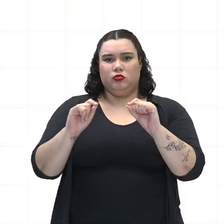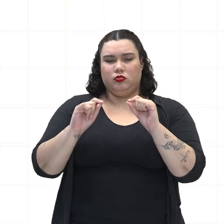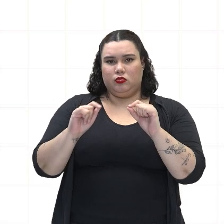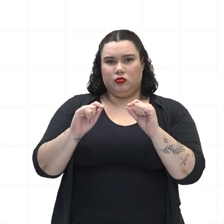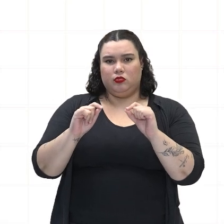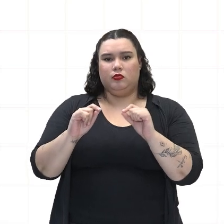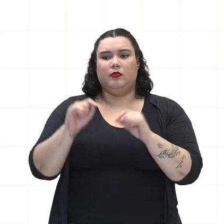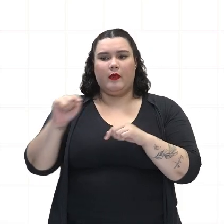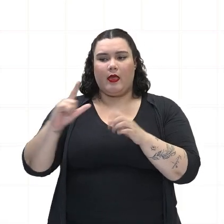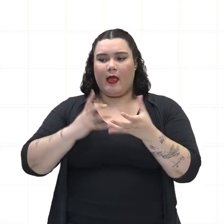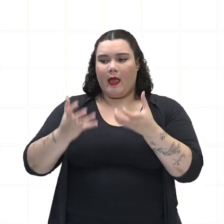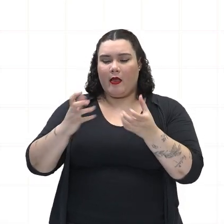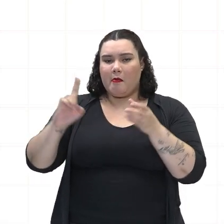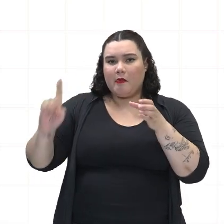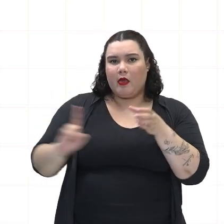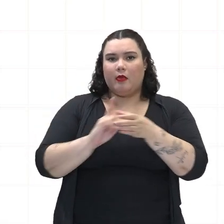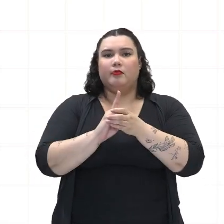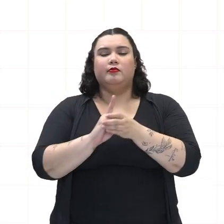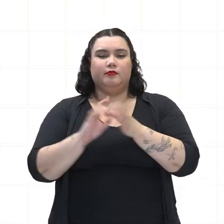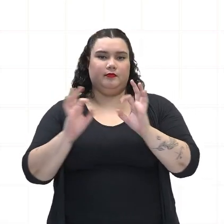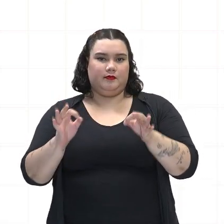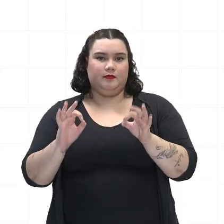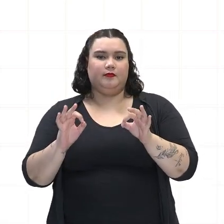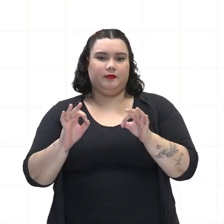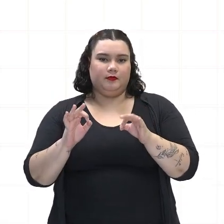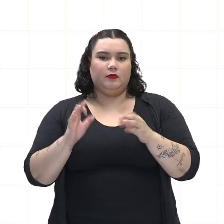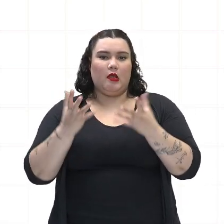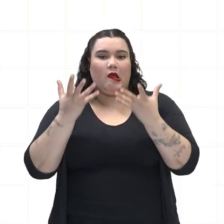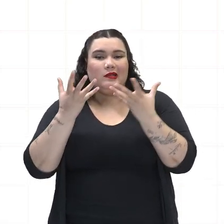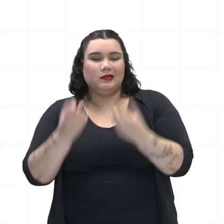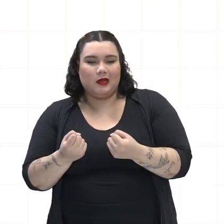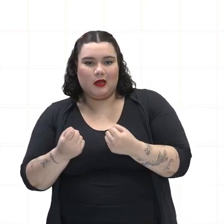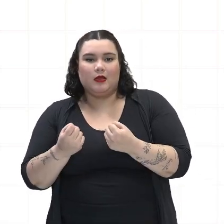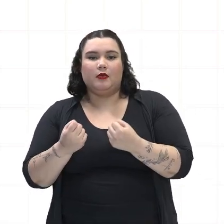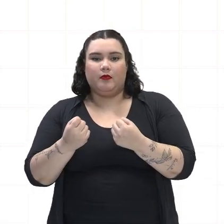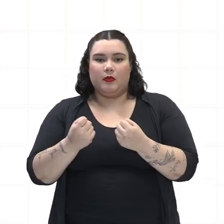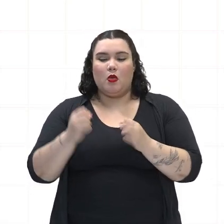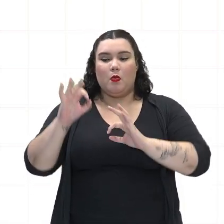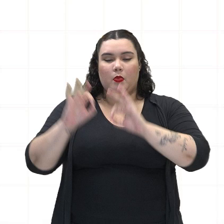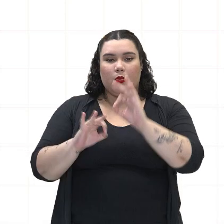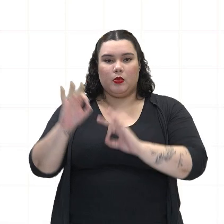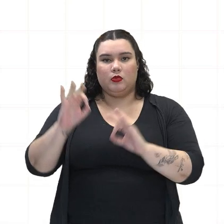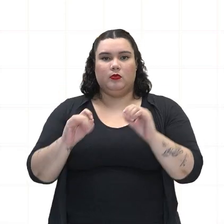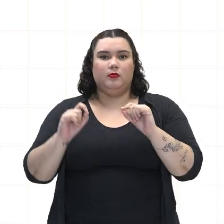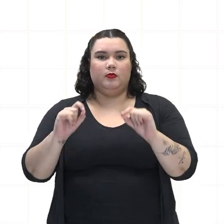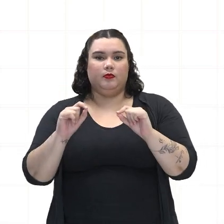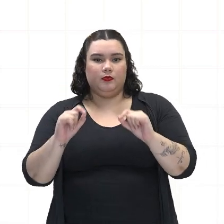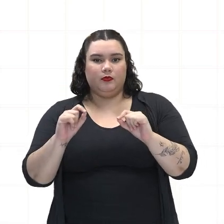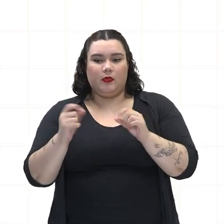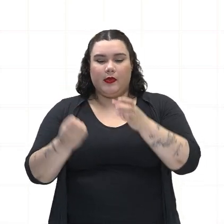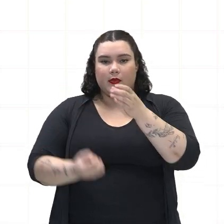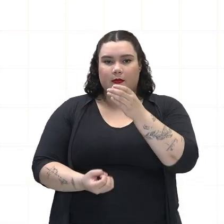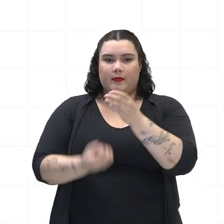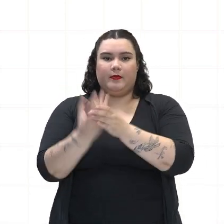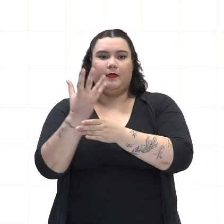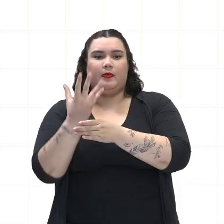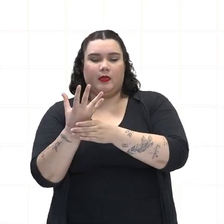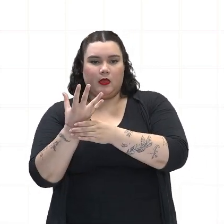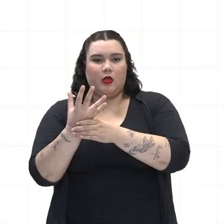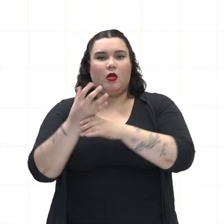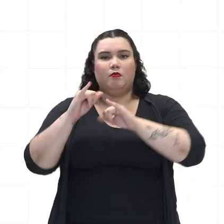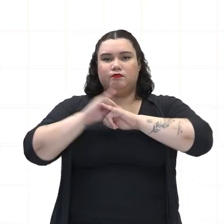que eles façam parte, que eles vão aderir então a quê? Ao processo de implantação, de